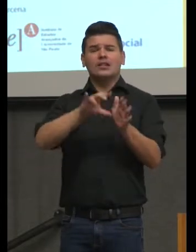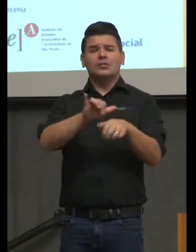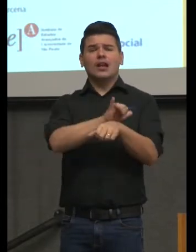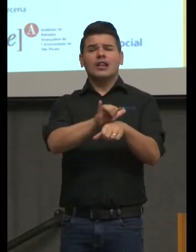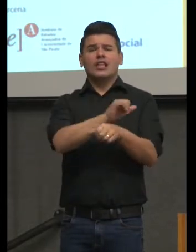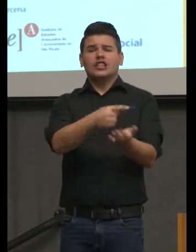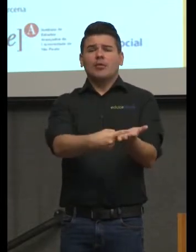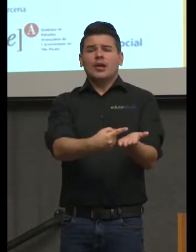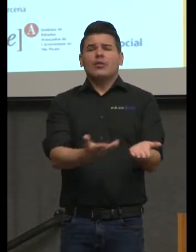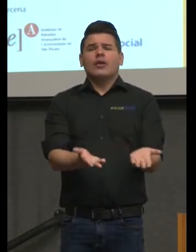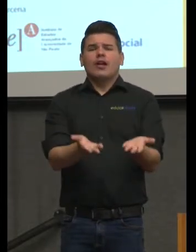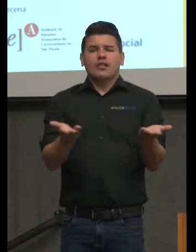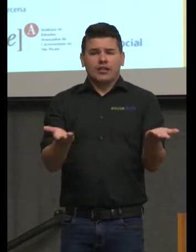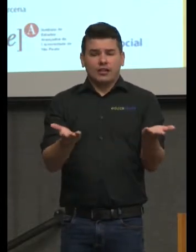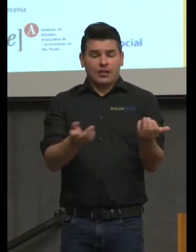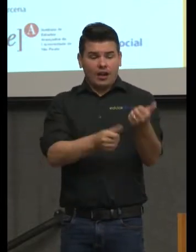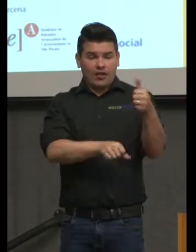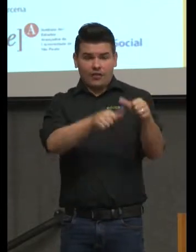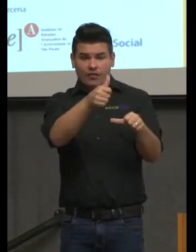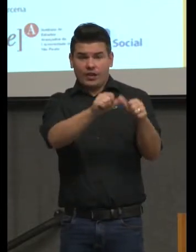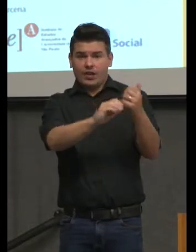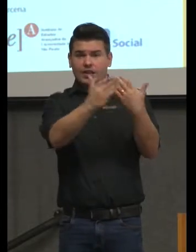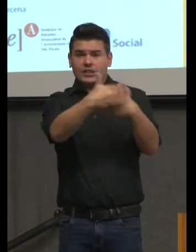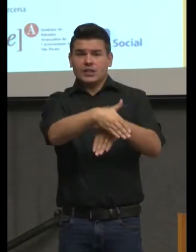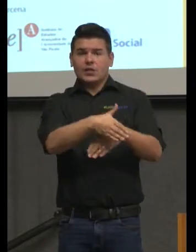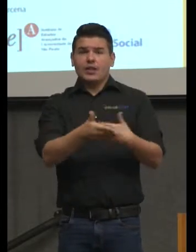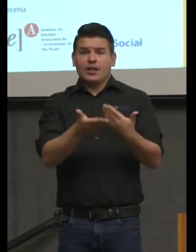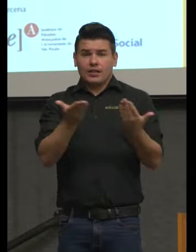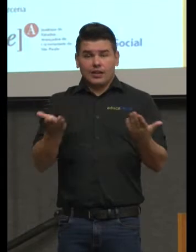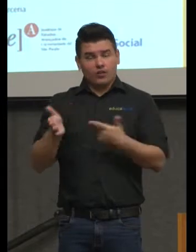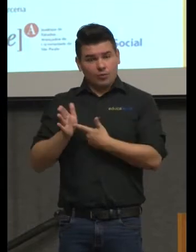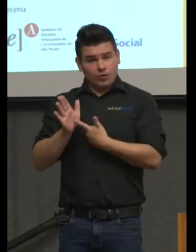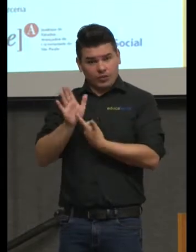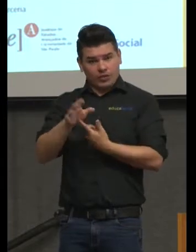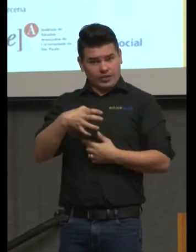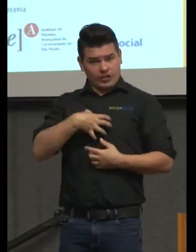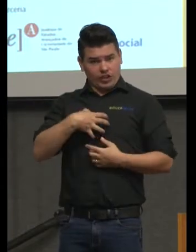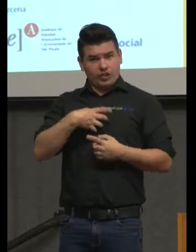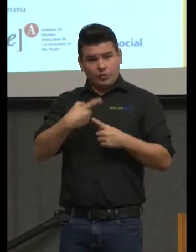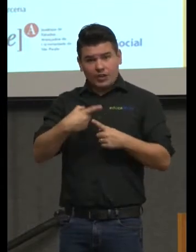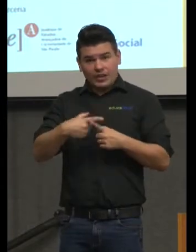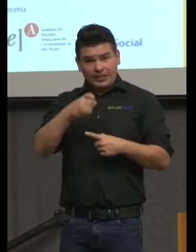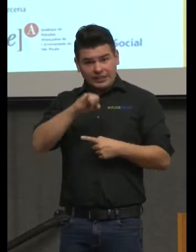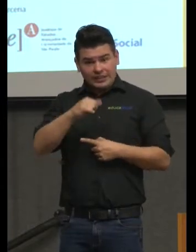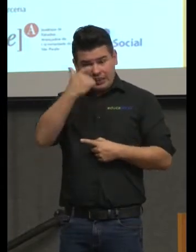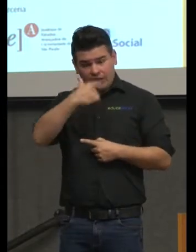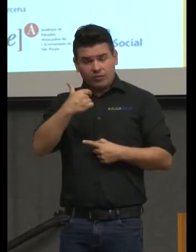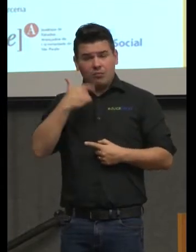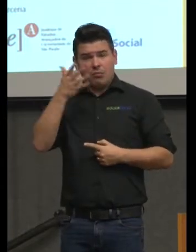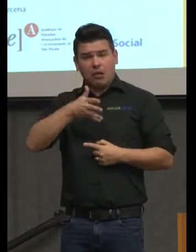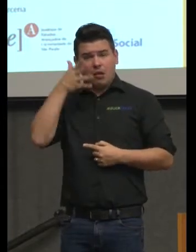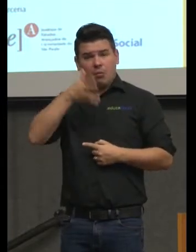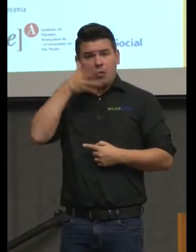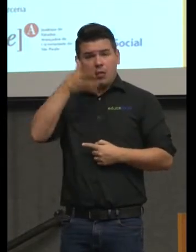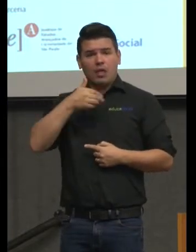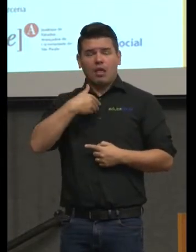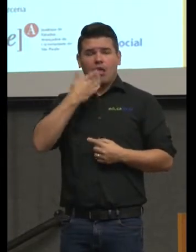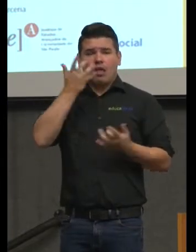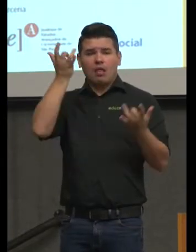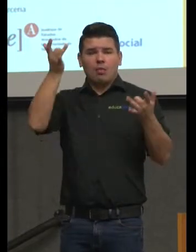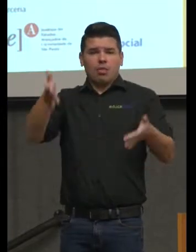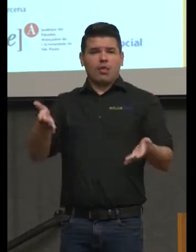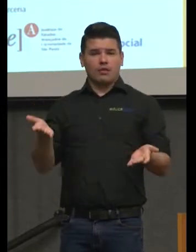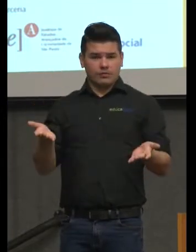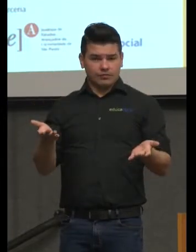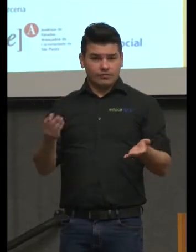para isso? Cadê a avaliação para isso? Eu estou apresentando isso desse jeito porque, senão, a minha conversa aqui vai ser um grande lero e de